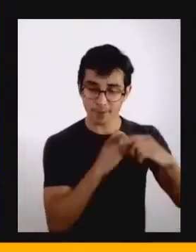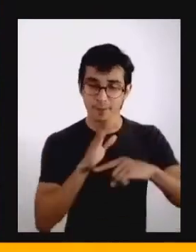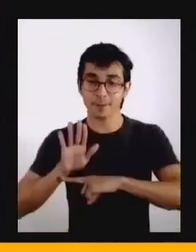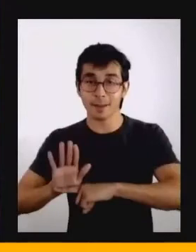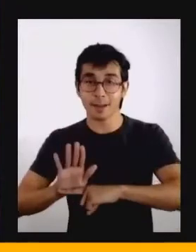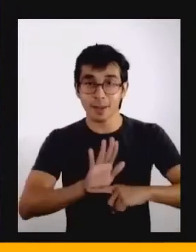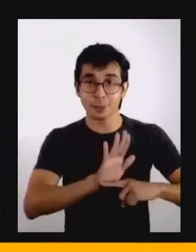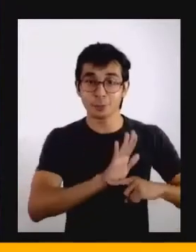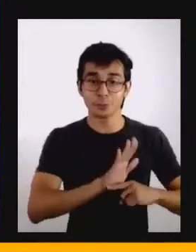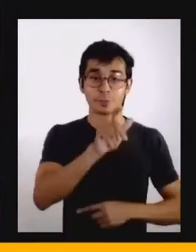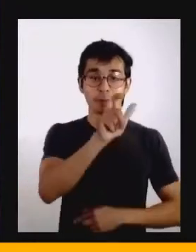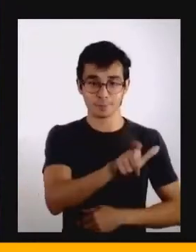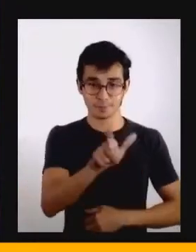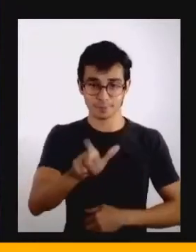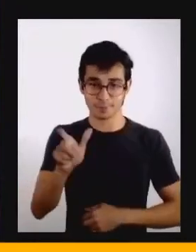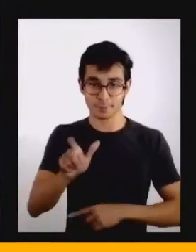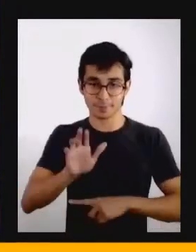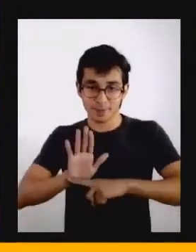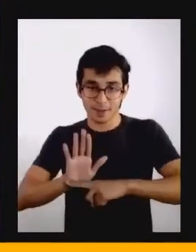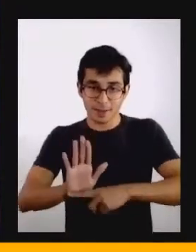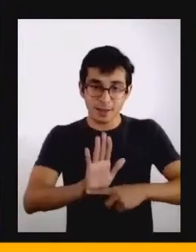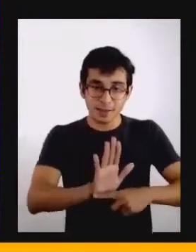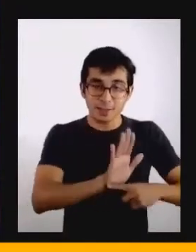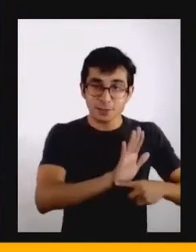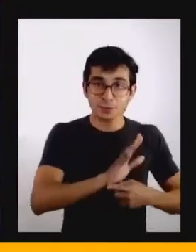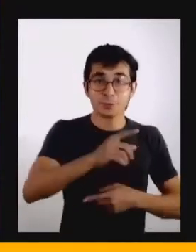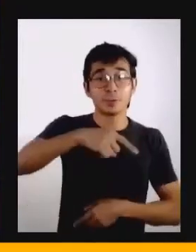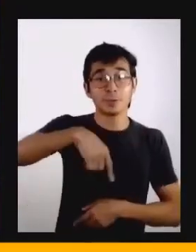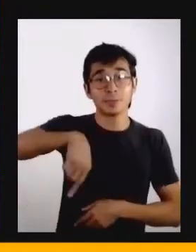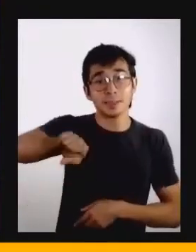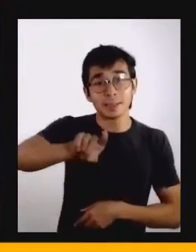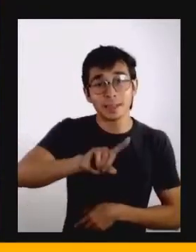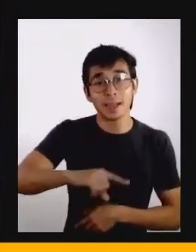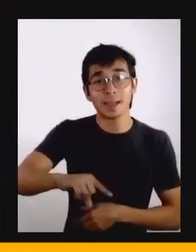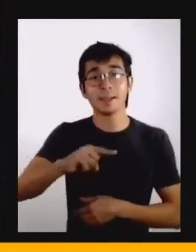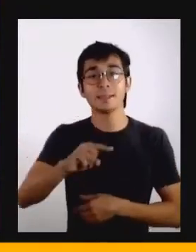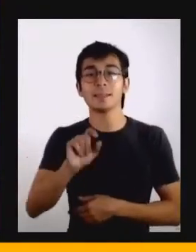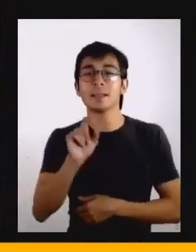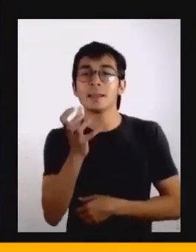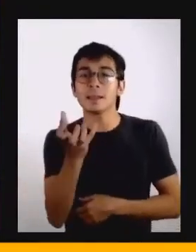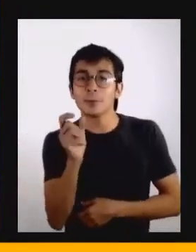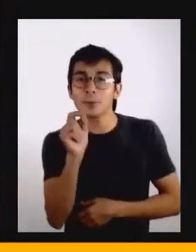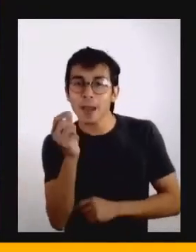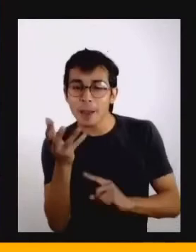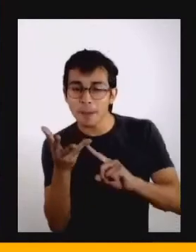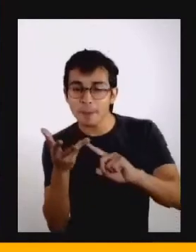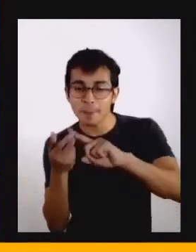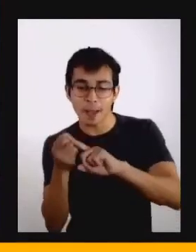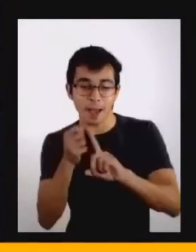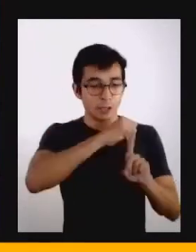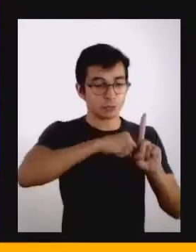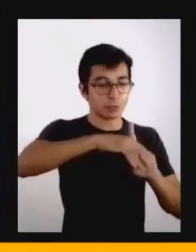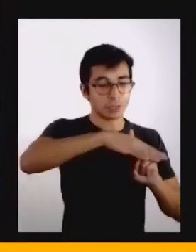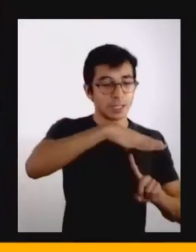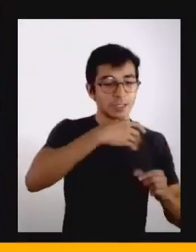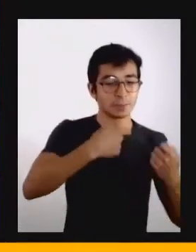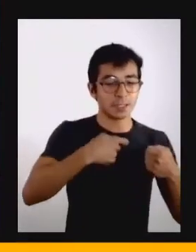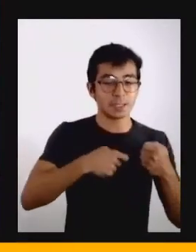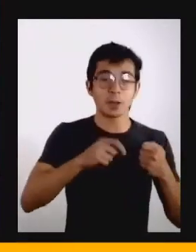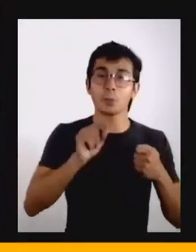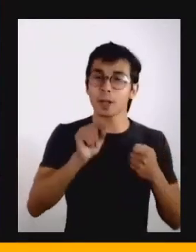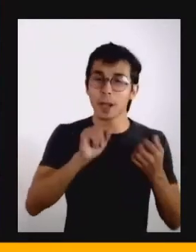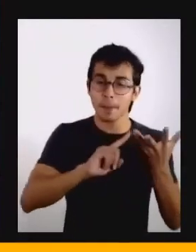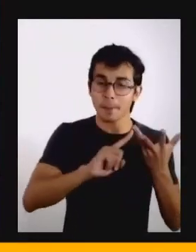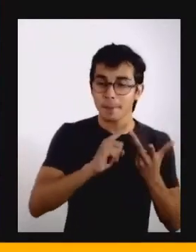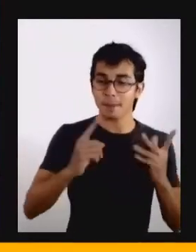potenciais conexões entre o que eles querem e o que a sociedade precisa nesse momento. E isso vai de um universo do tangível ao intangível,